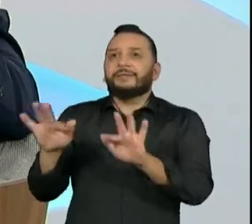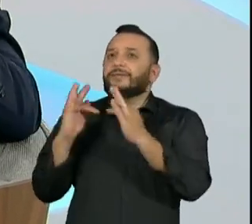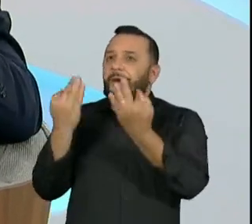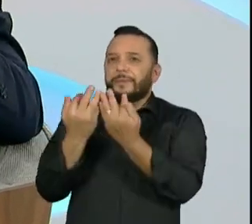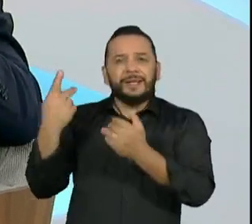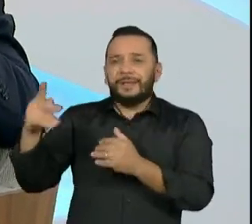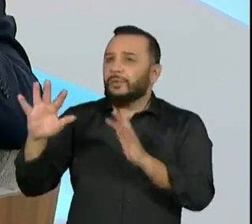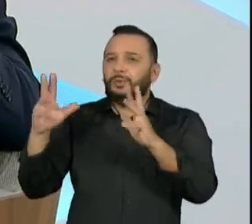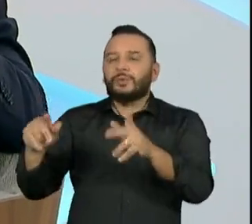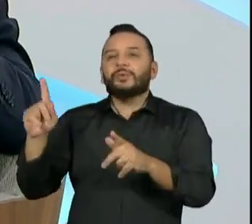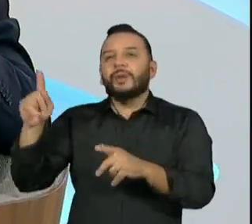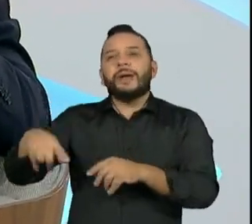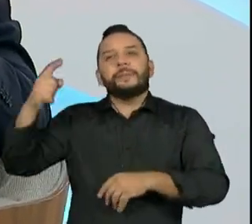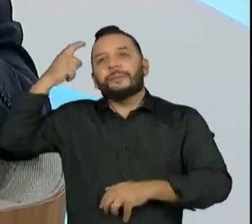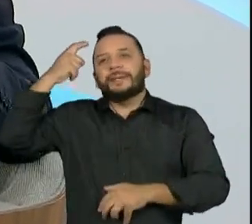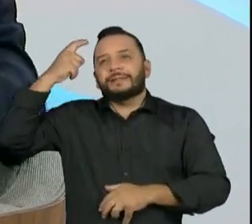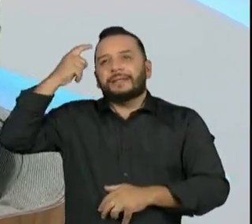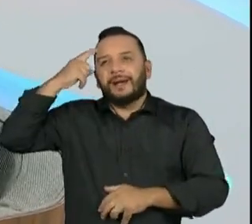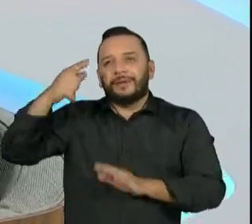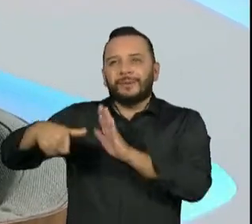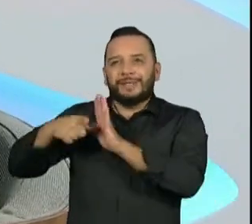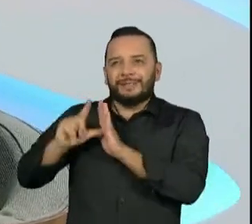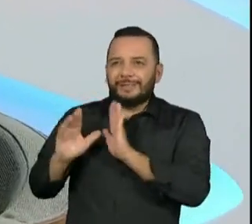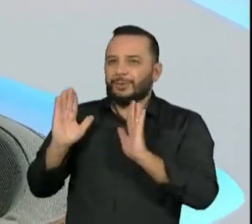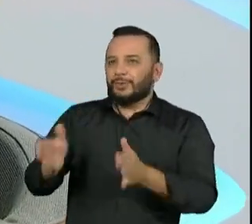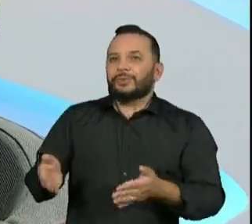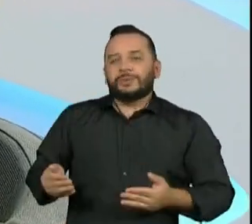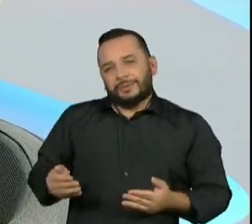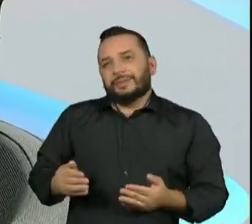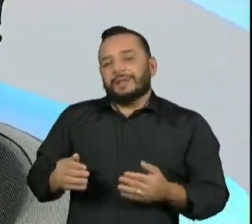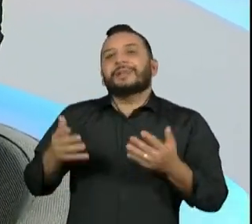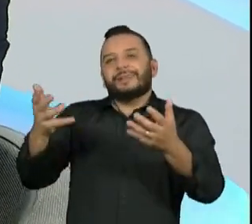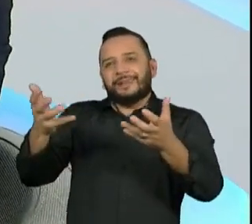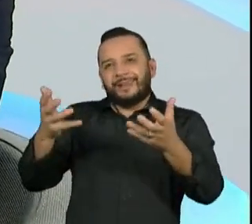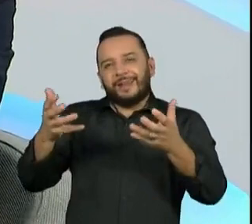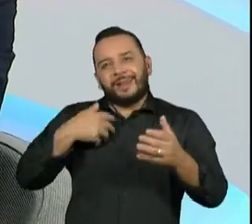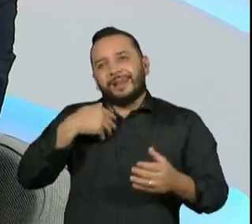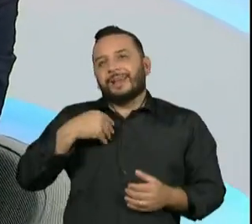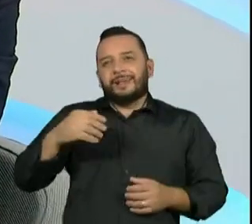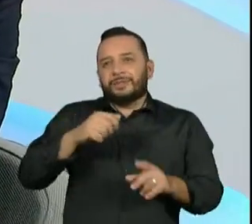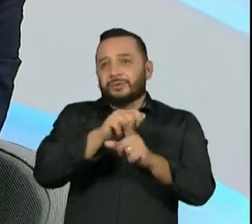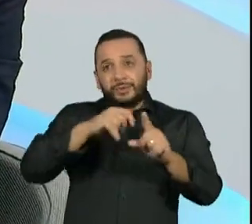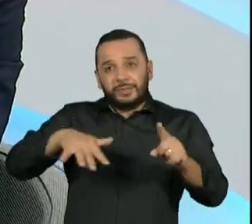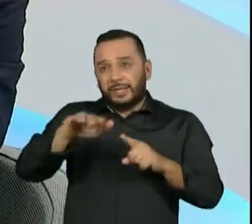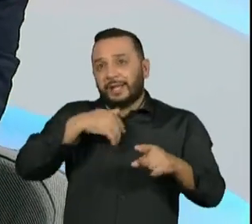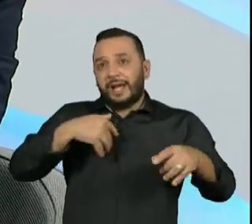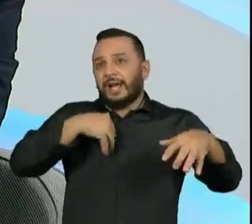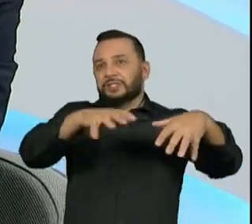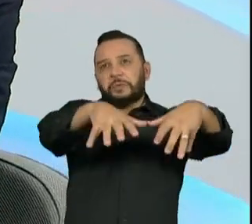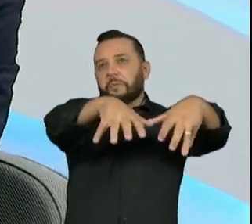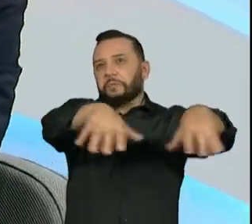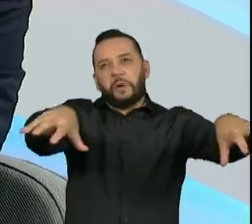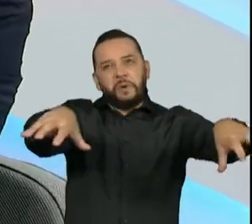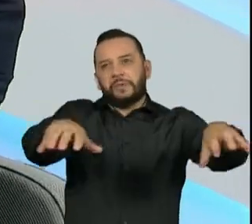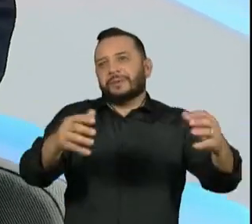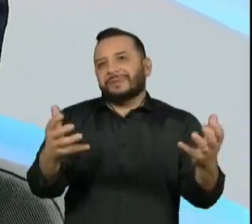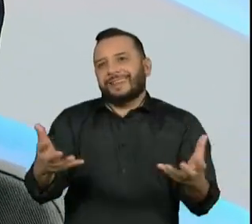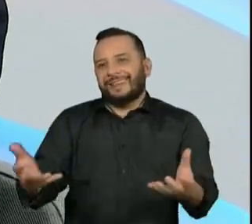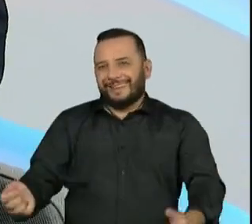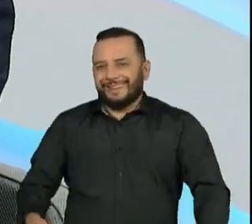servem para quebrar a sociedade. A primeira coisa que um líder populista faz é nós e eles,